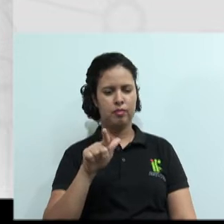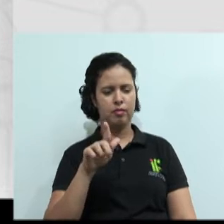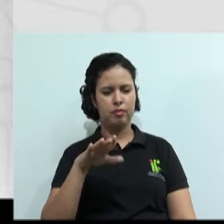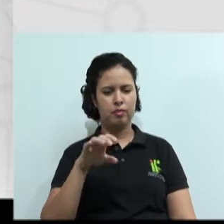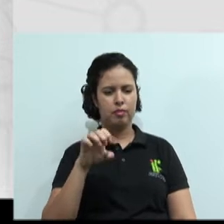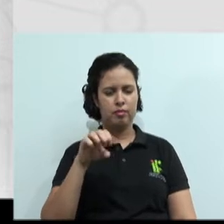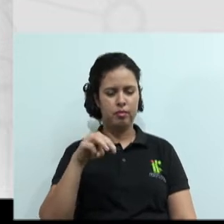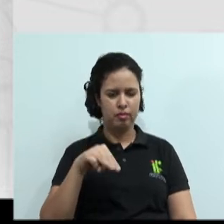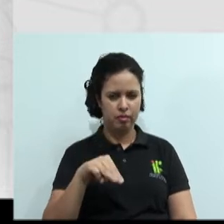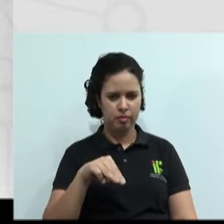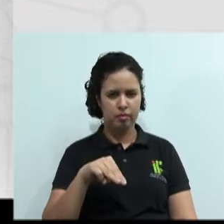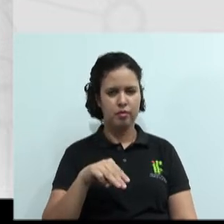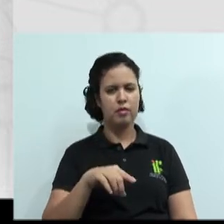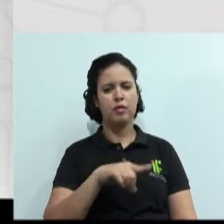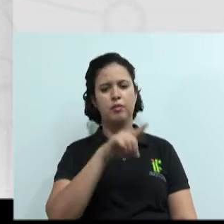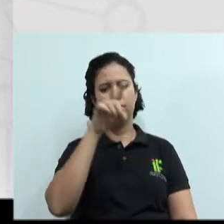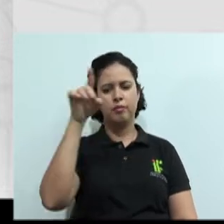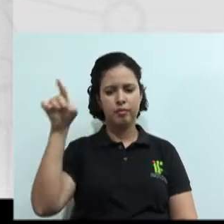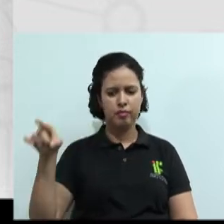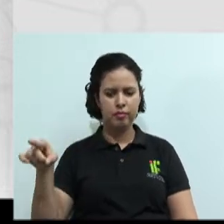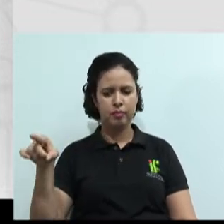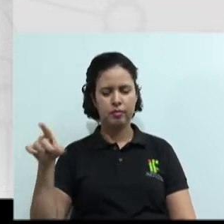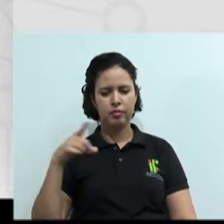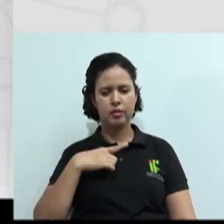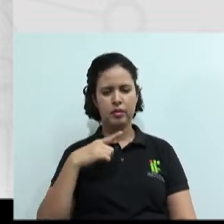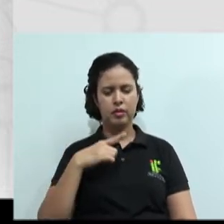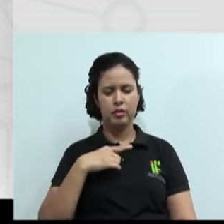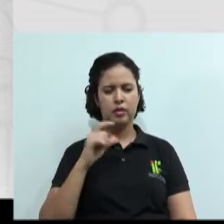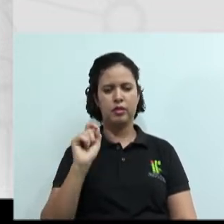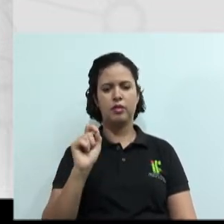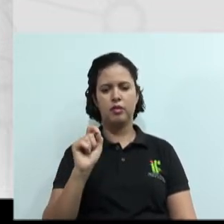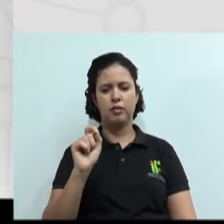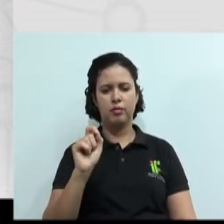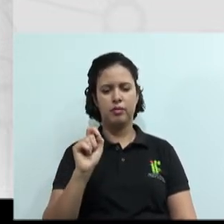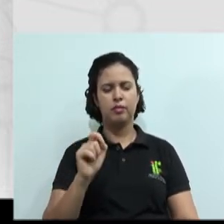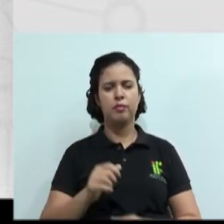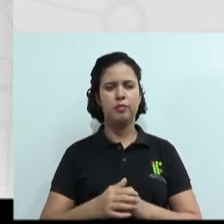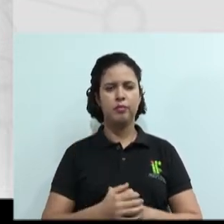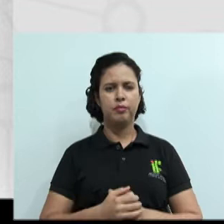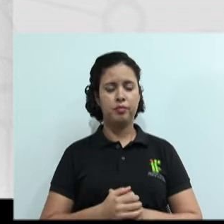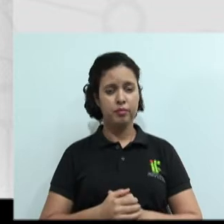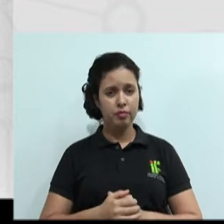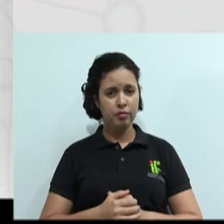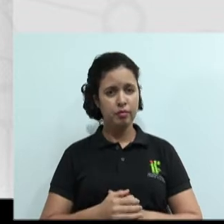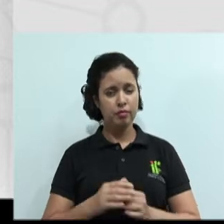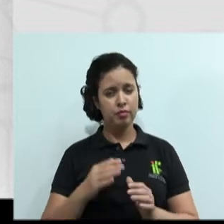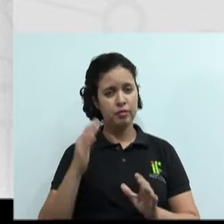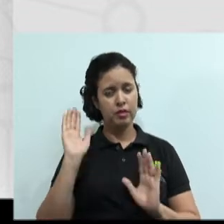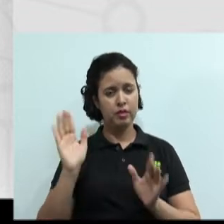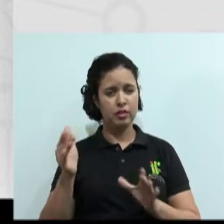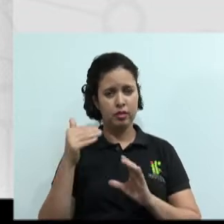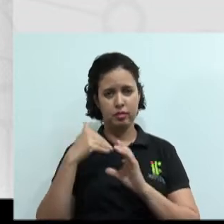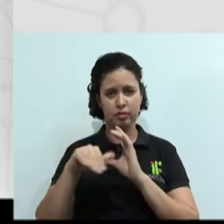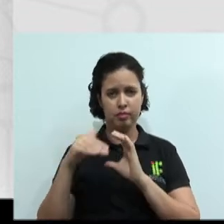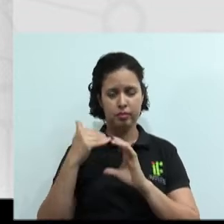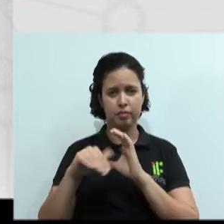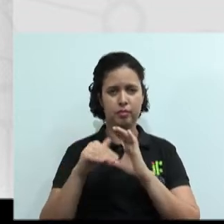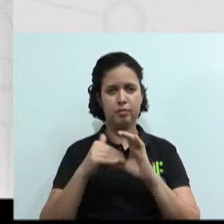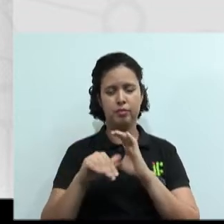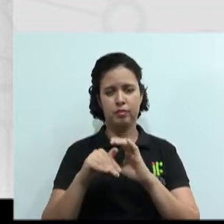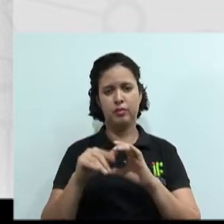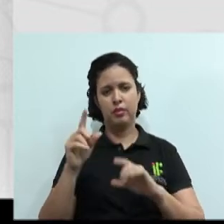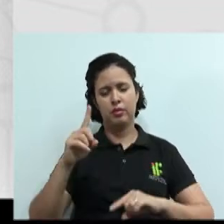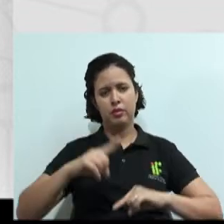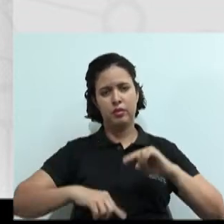conciliação e a mediação. Acompanhe também que durante as aulas nós mandamos para vocês aí, compartilhamos com vocês um